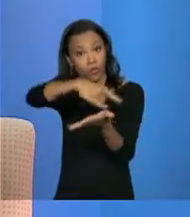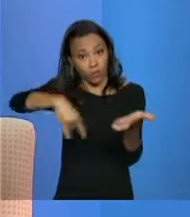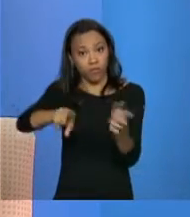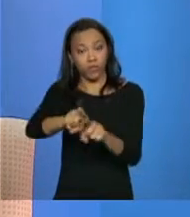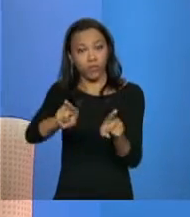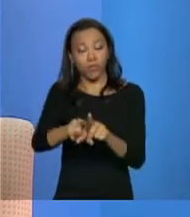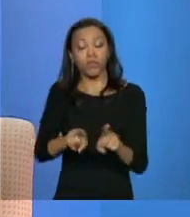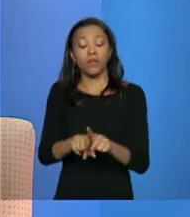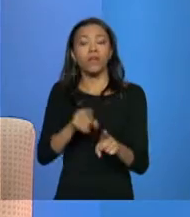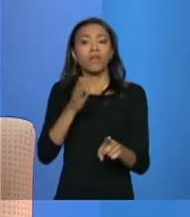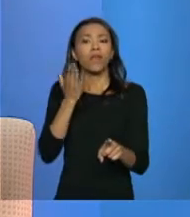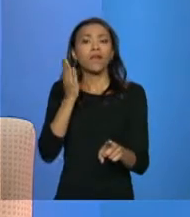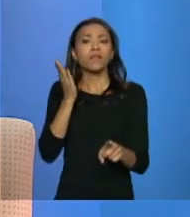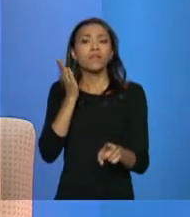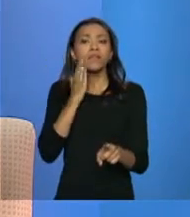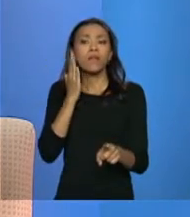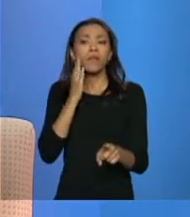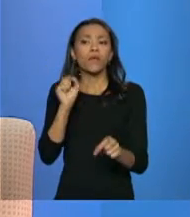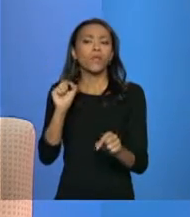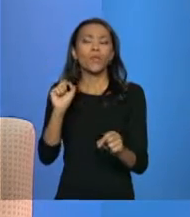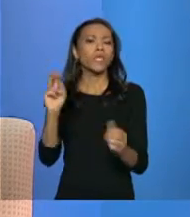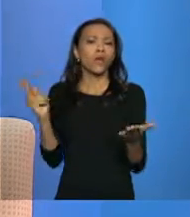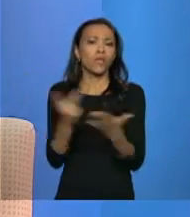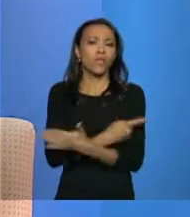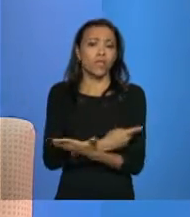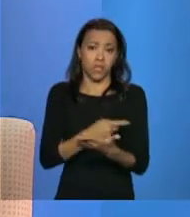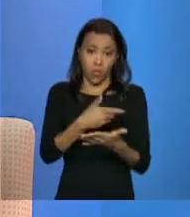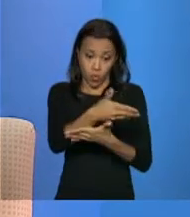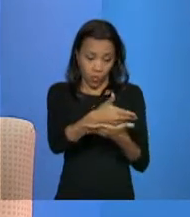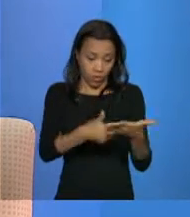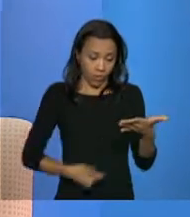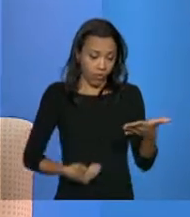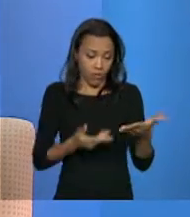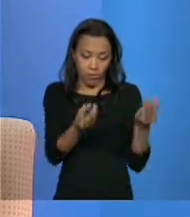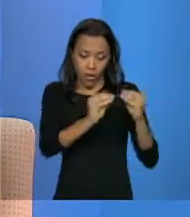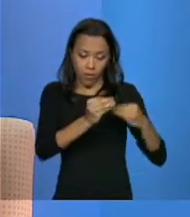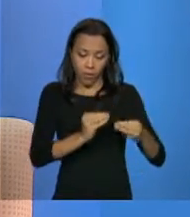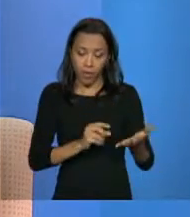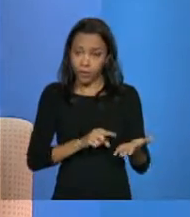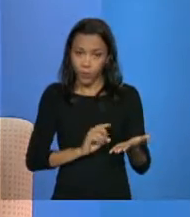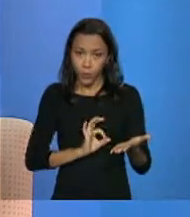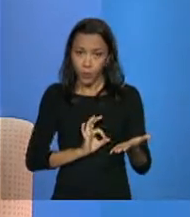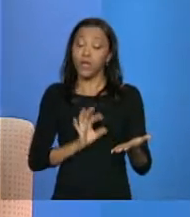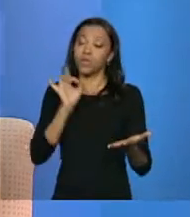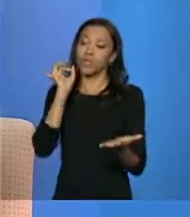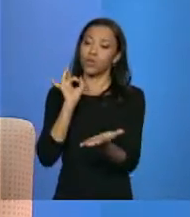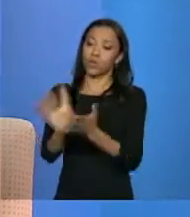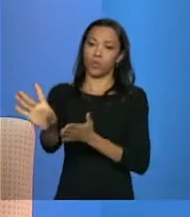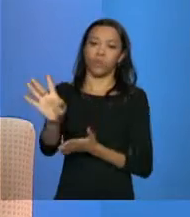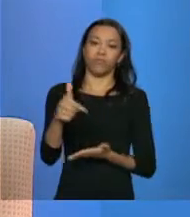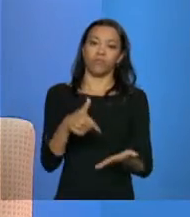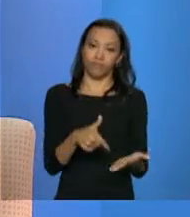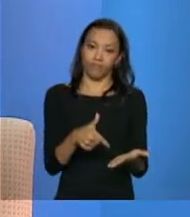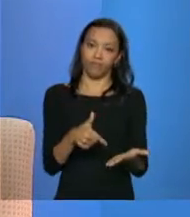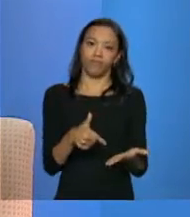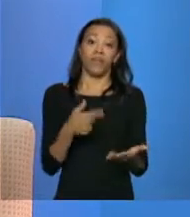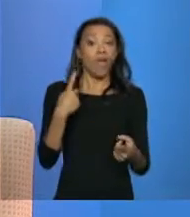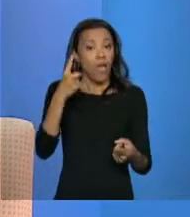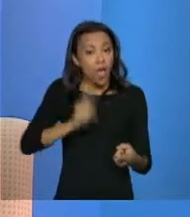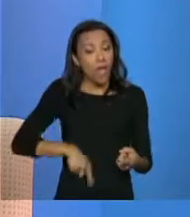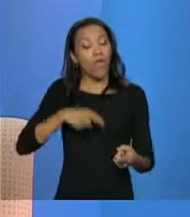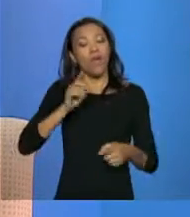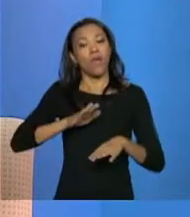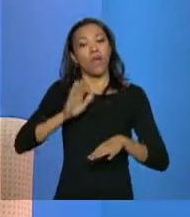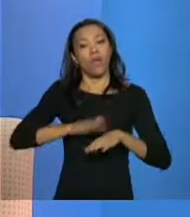inclusive, a exclusão dessa família. possível também fazer a exclusão da família do Cadastro Único. Está tudo lá, são procedimentos da